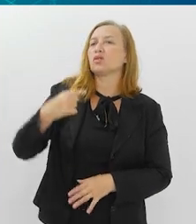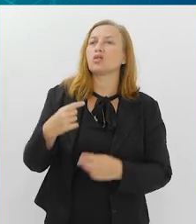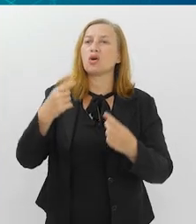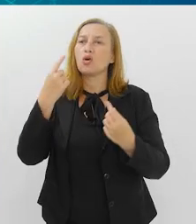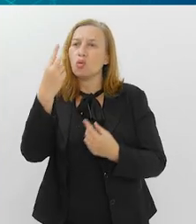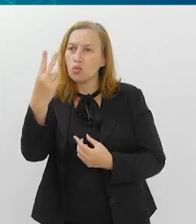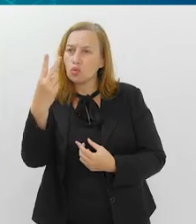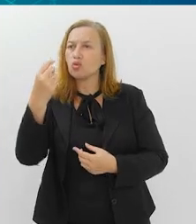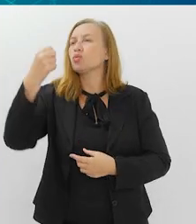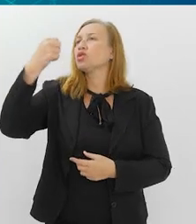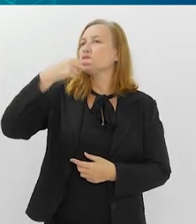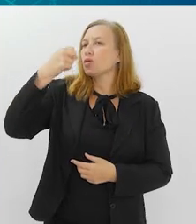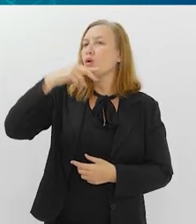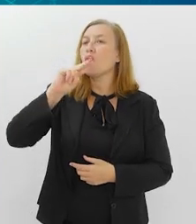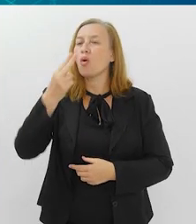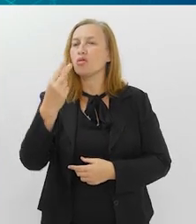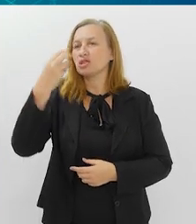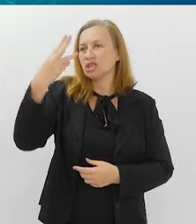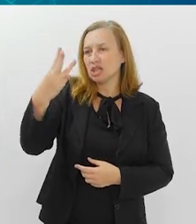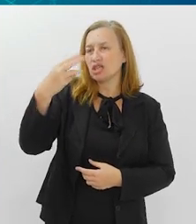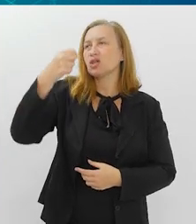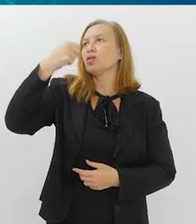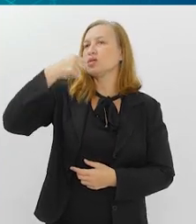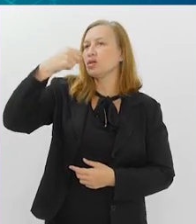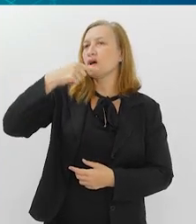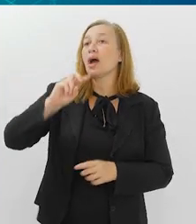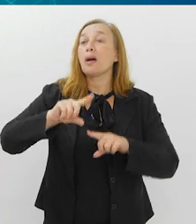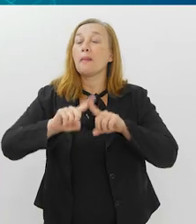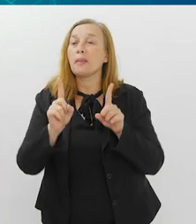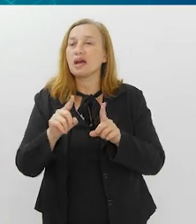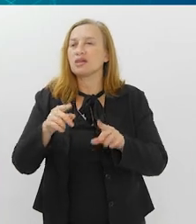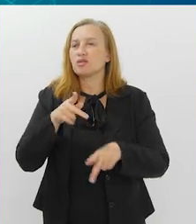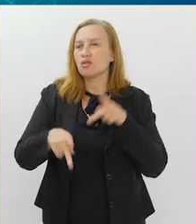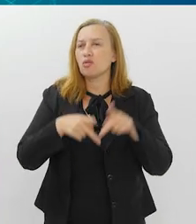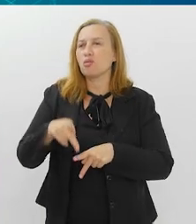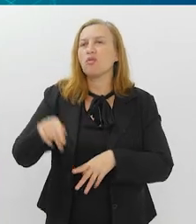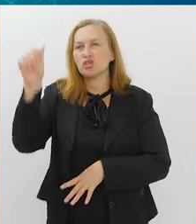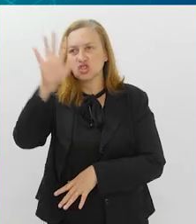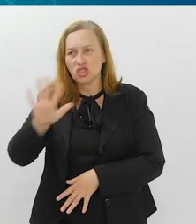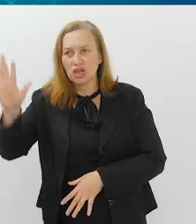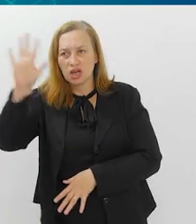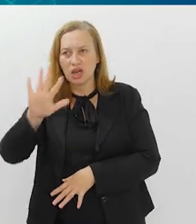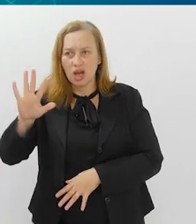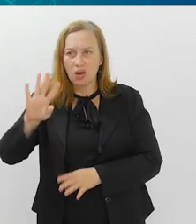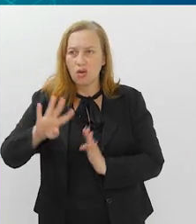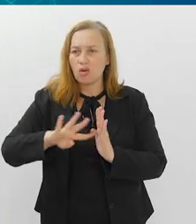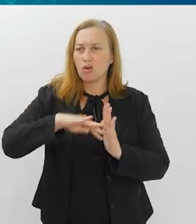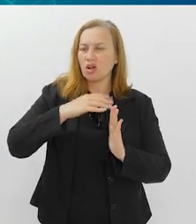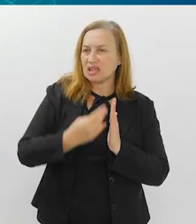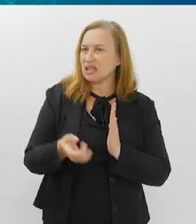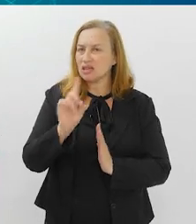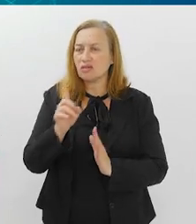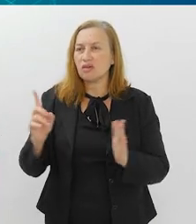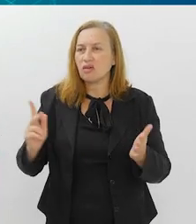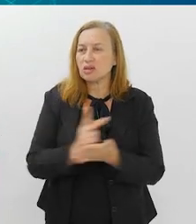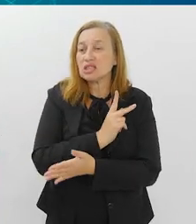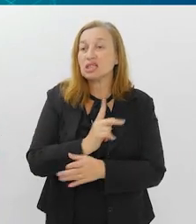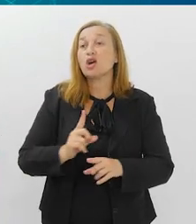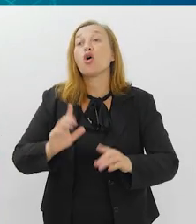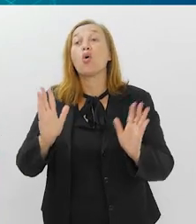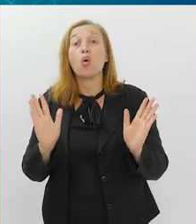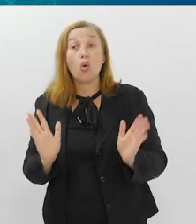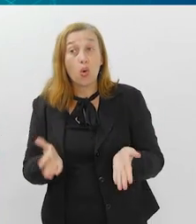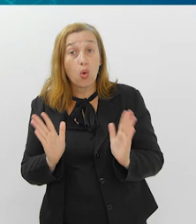e, a partir daí, os reforços. Para a população em geral, colocar no calendário não vai acontecer,